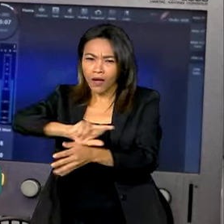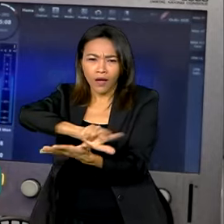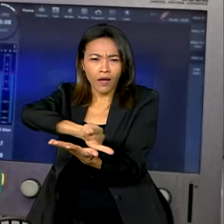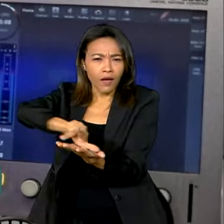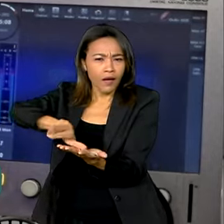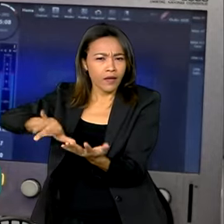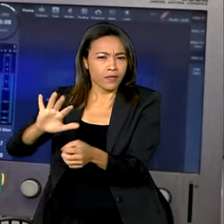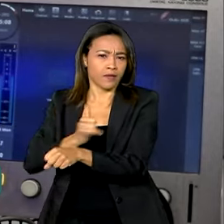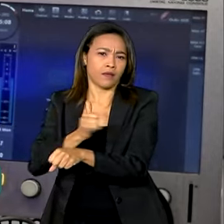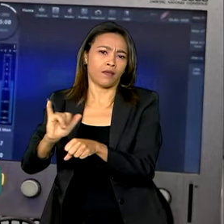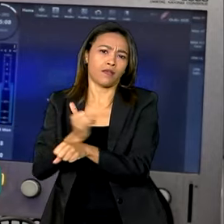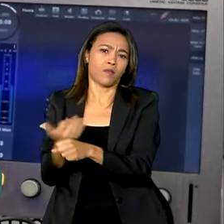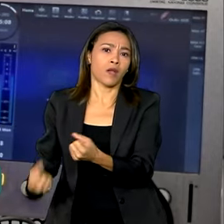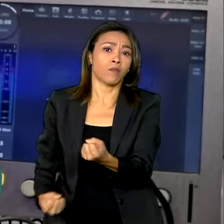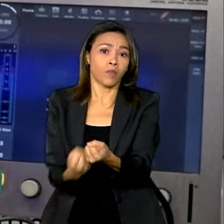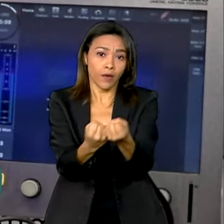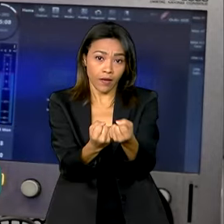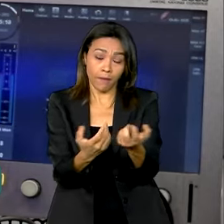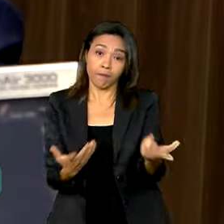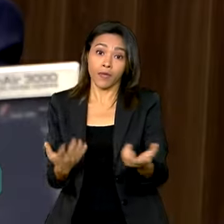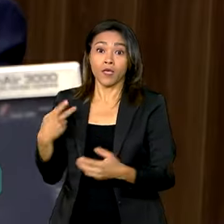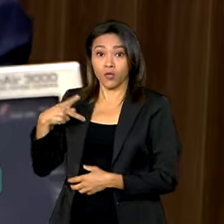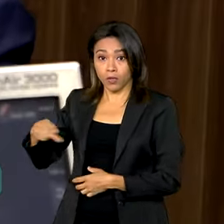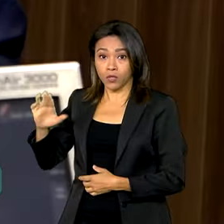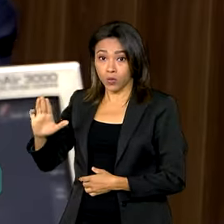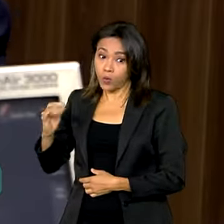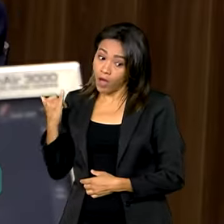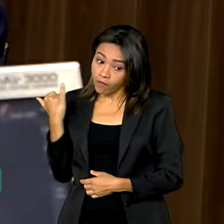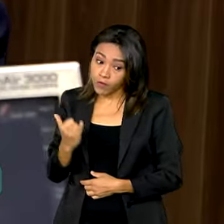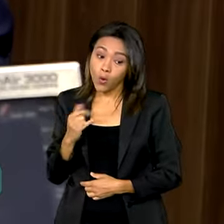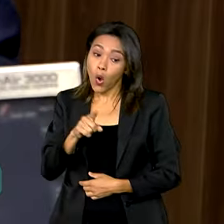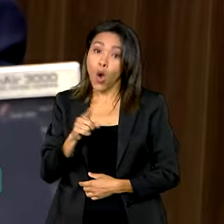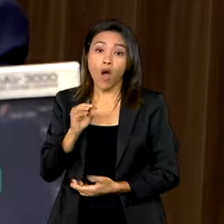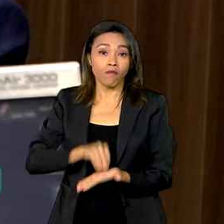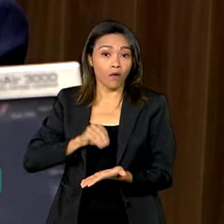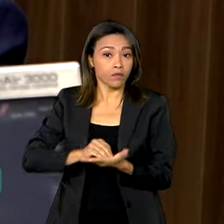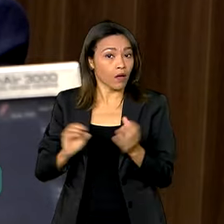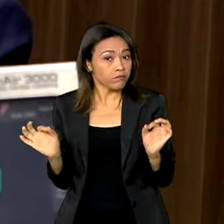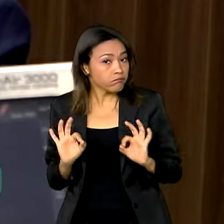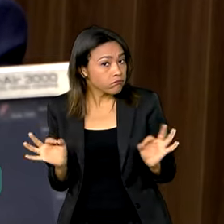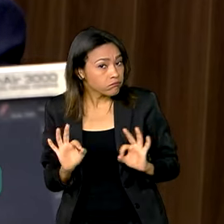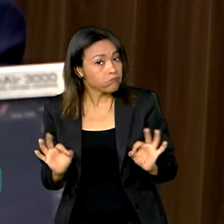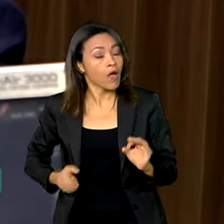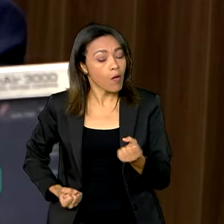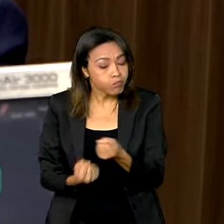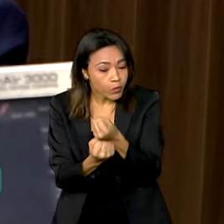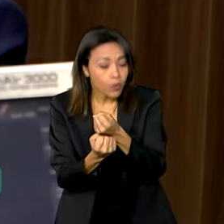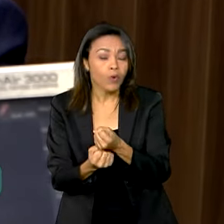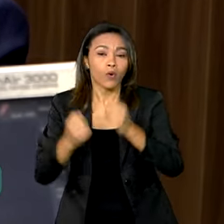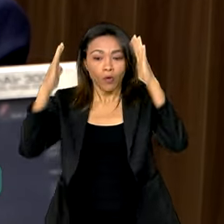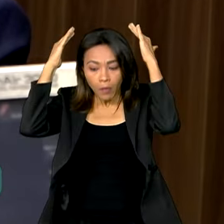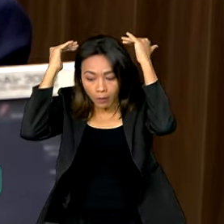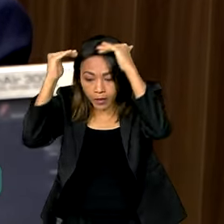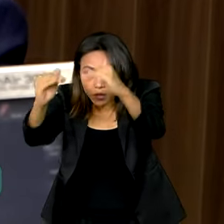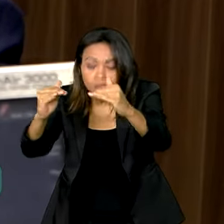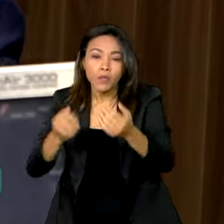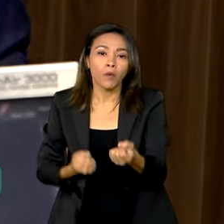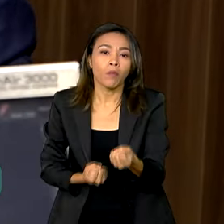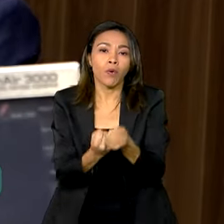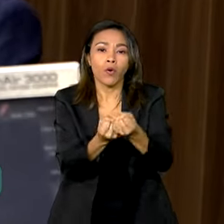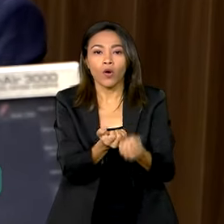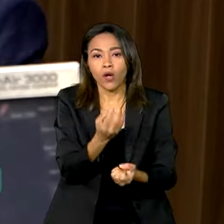ministério. E a orientação do presidente é não deixar faltar nada. Apoio para abrigamento, apoio para alimentação,